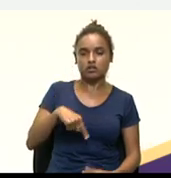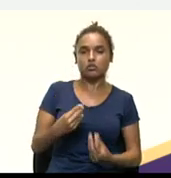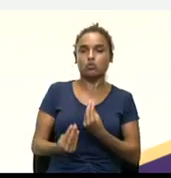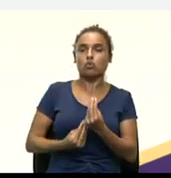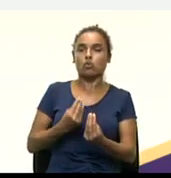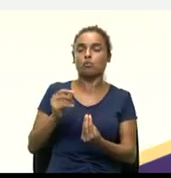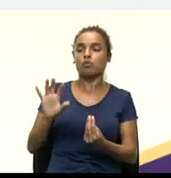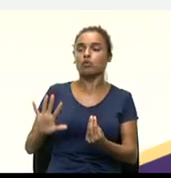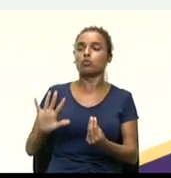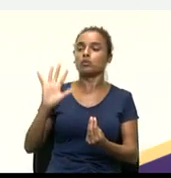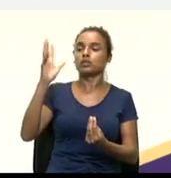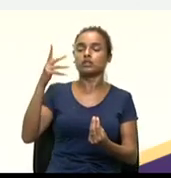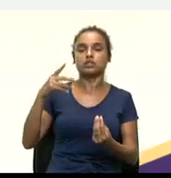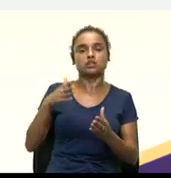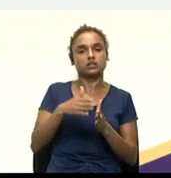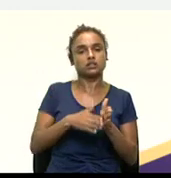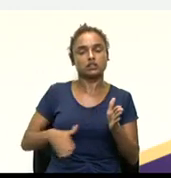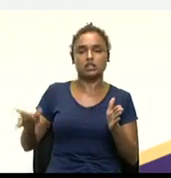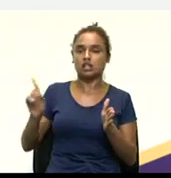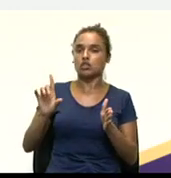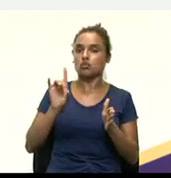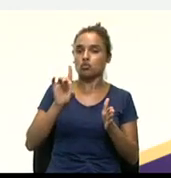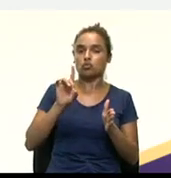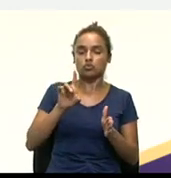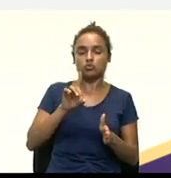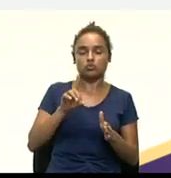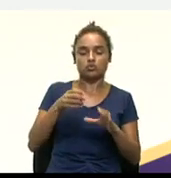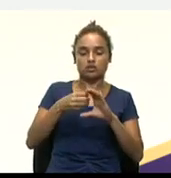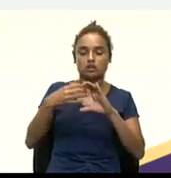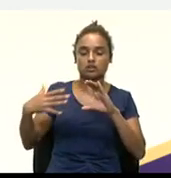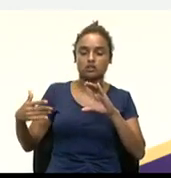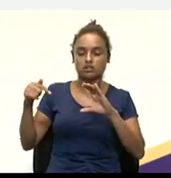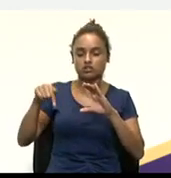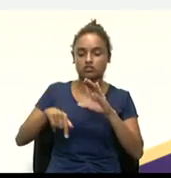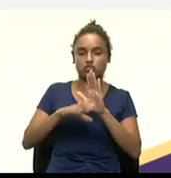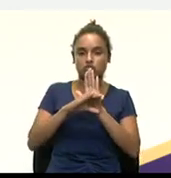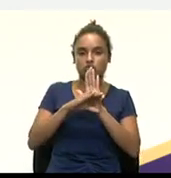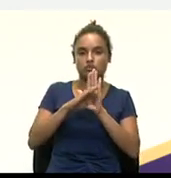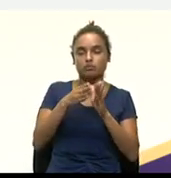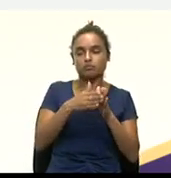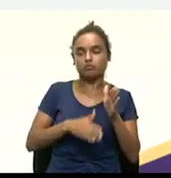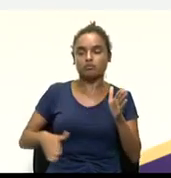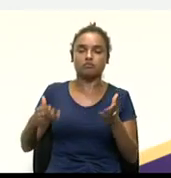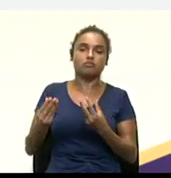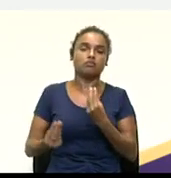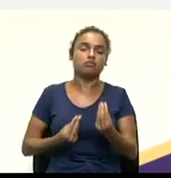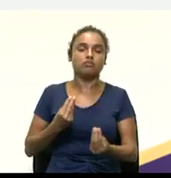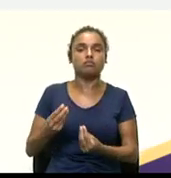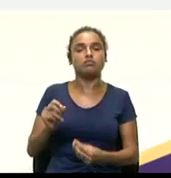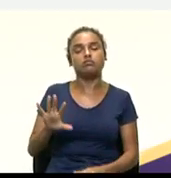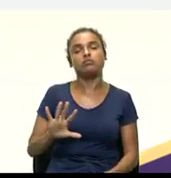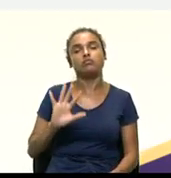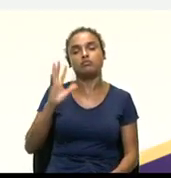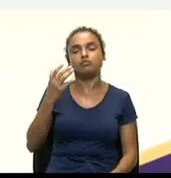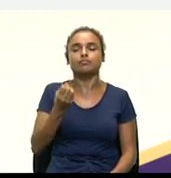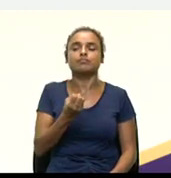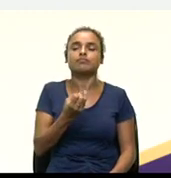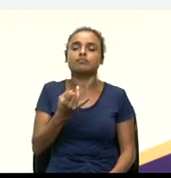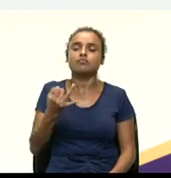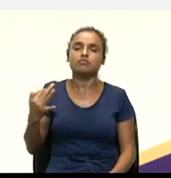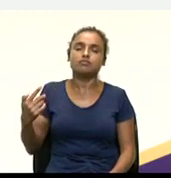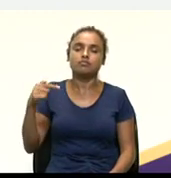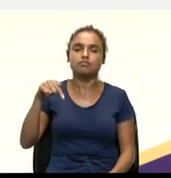tudo, não só a definição, mas eu preciso saber como que ela funciona e quais são